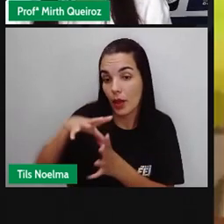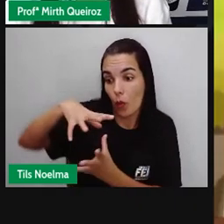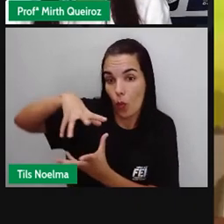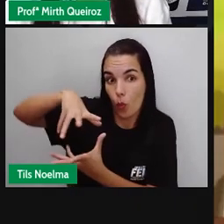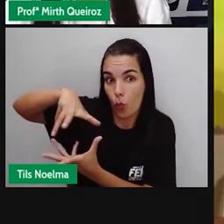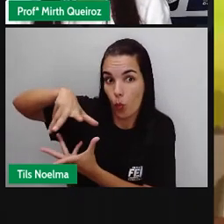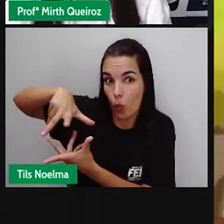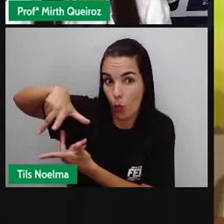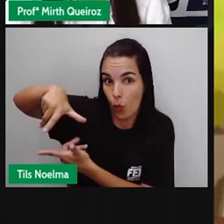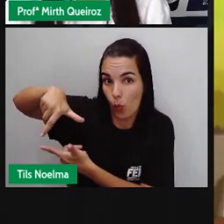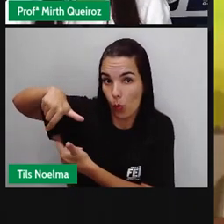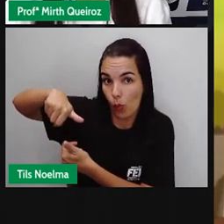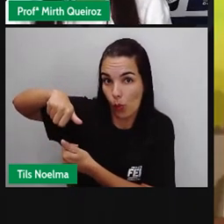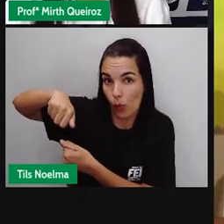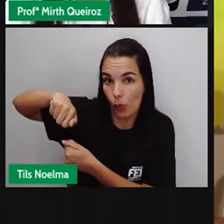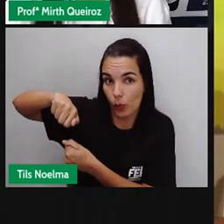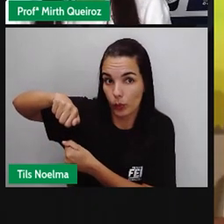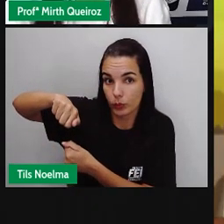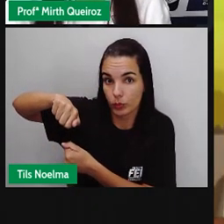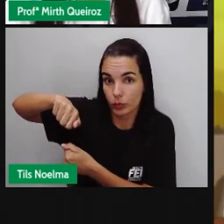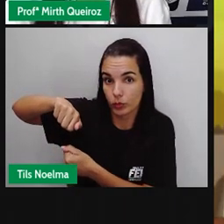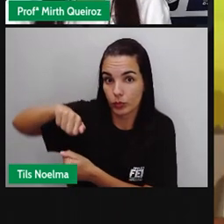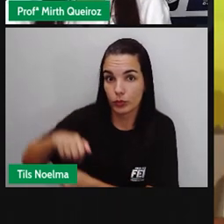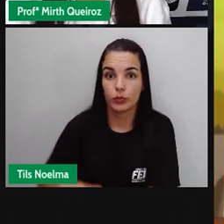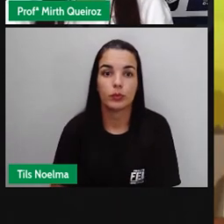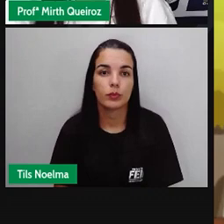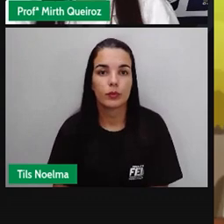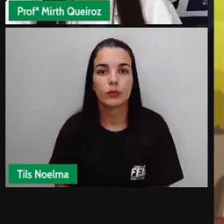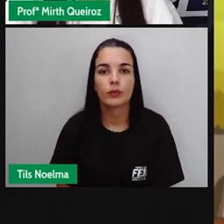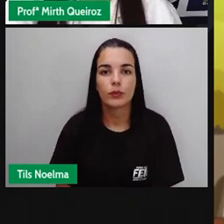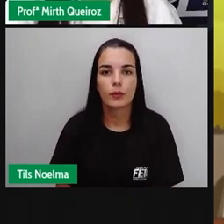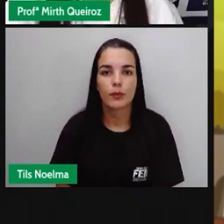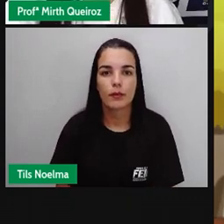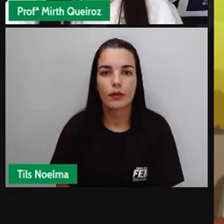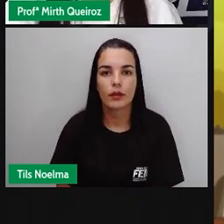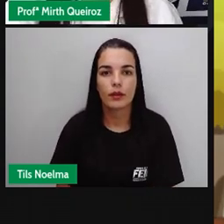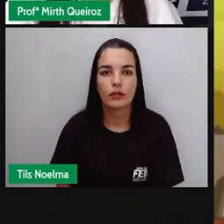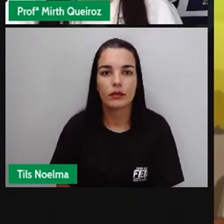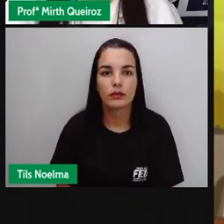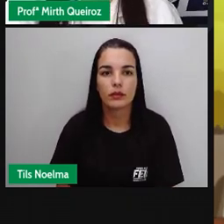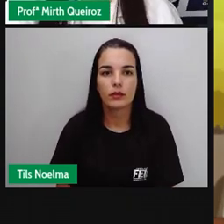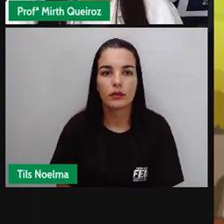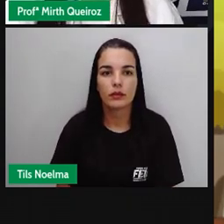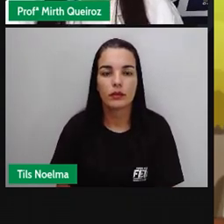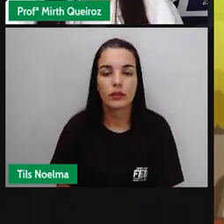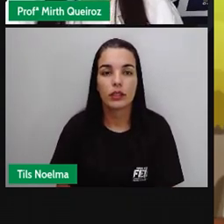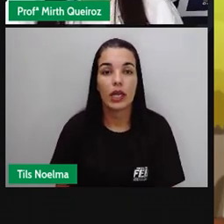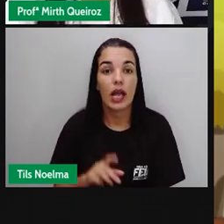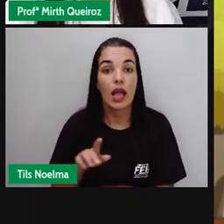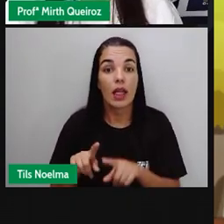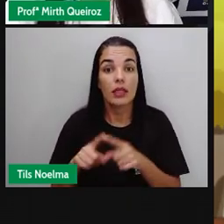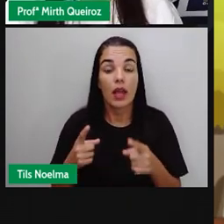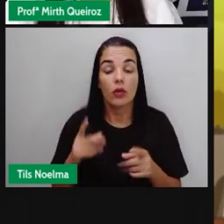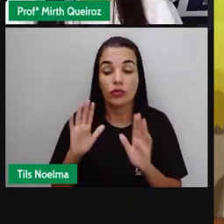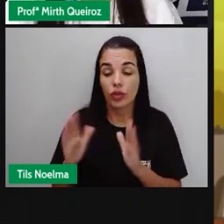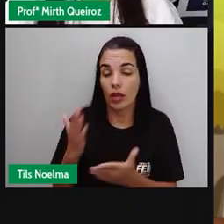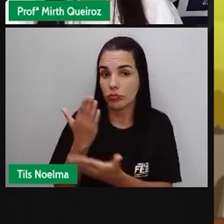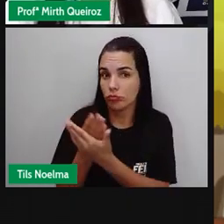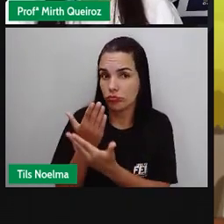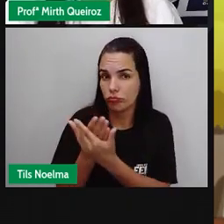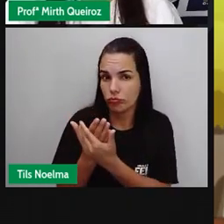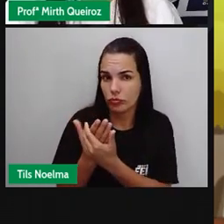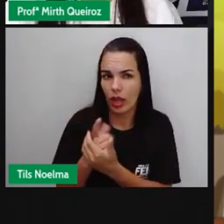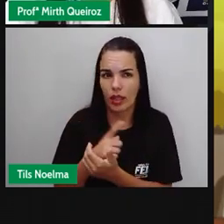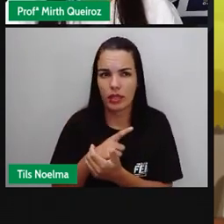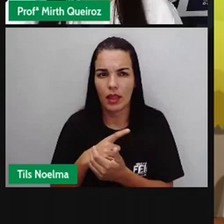mundo, no caso do planeta Terra. Ele é aberto. Diante do que estudamos e dos